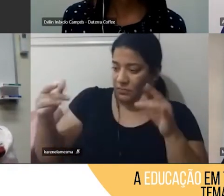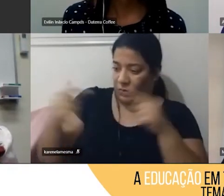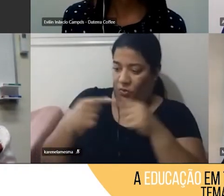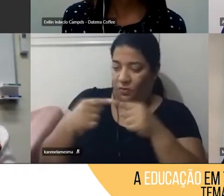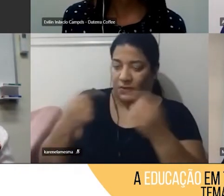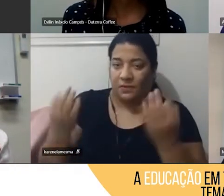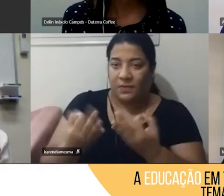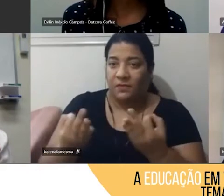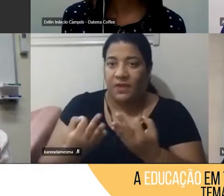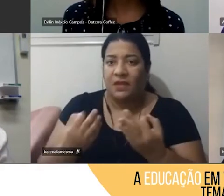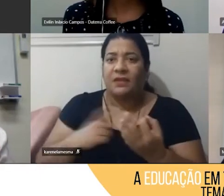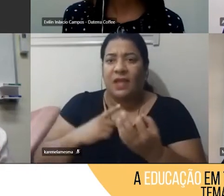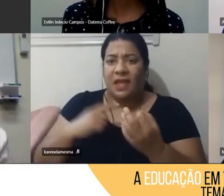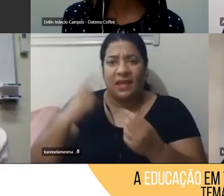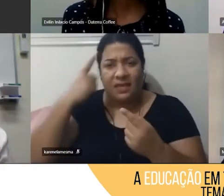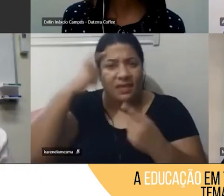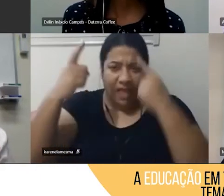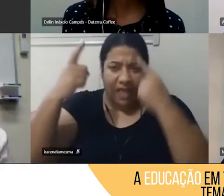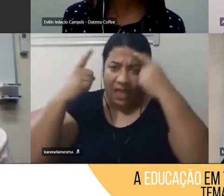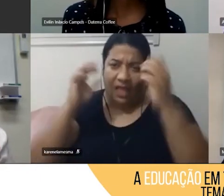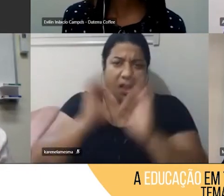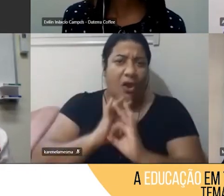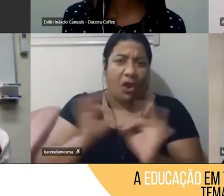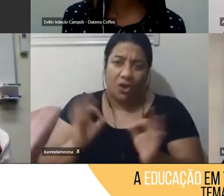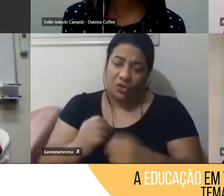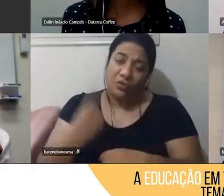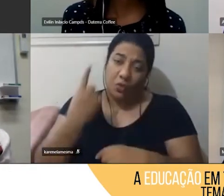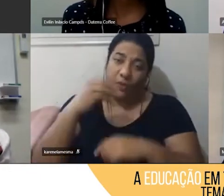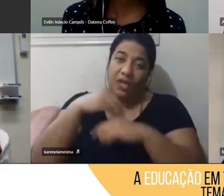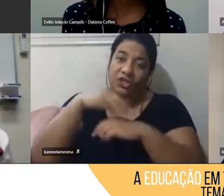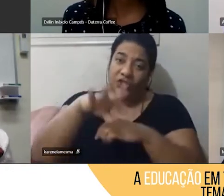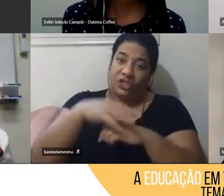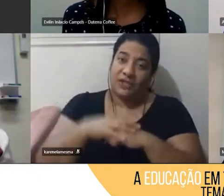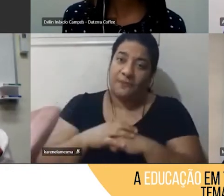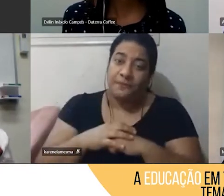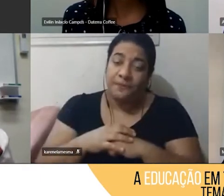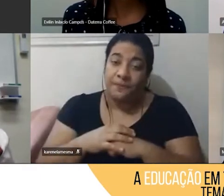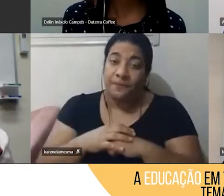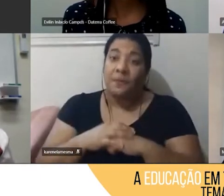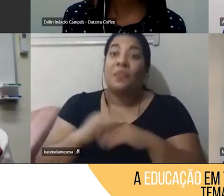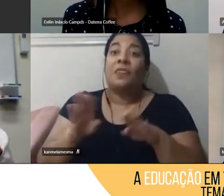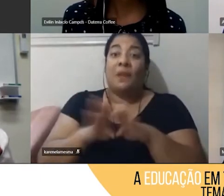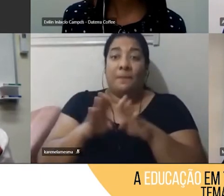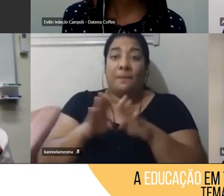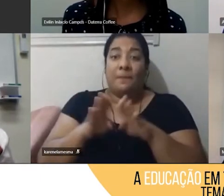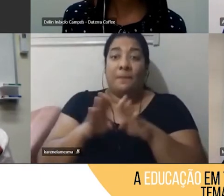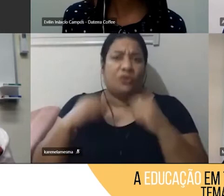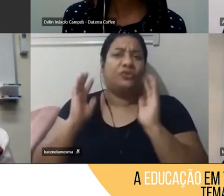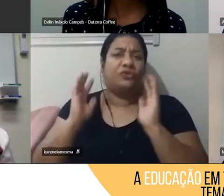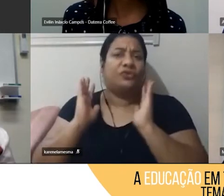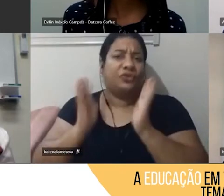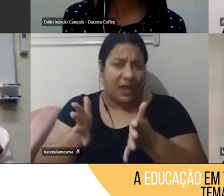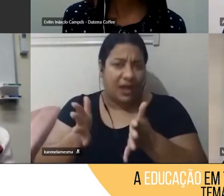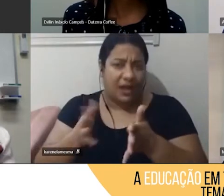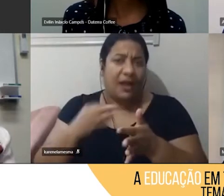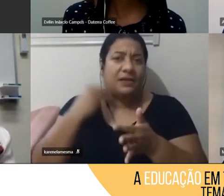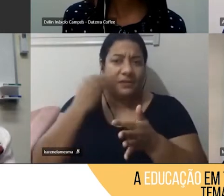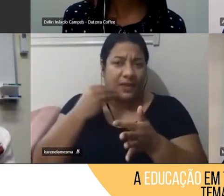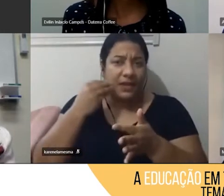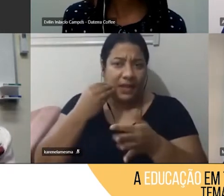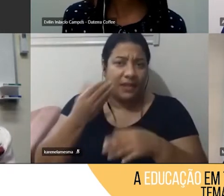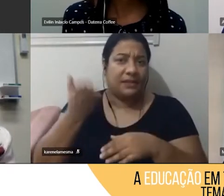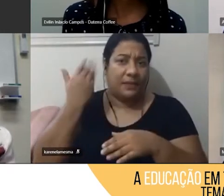soluções ali, então, essa é uma dica, inclusive, eu já tive várias experiências com adolescentes com bastante problemas